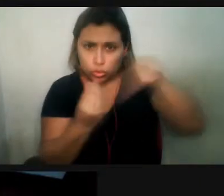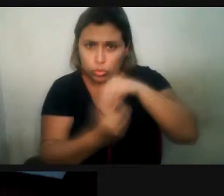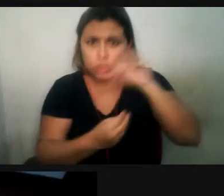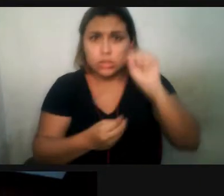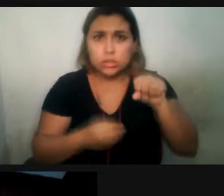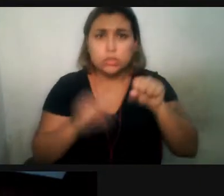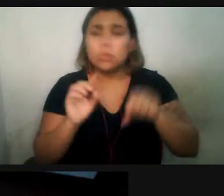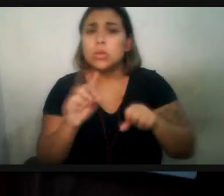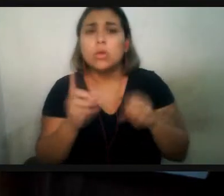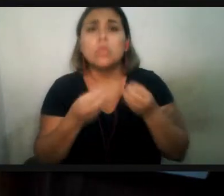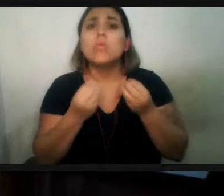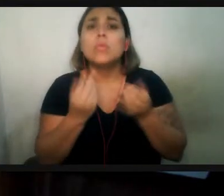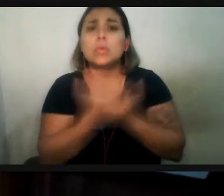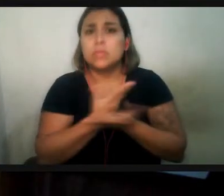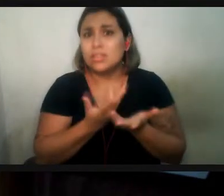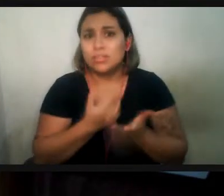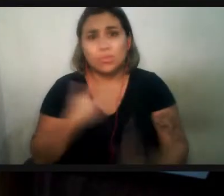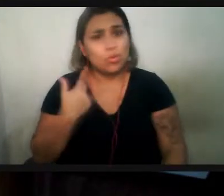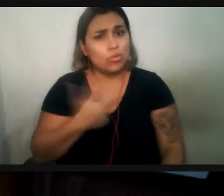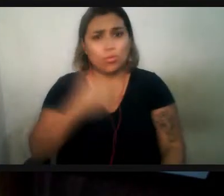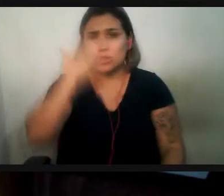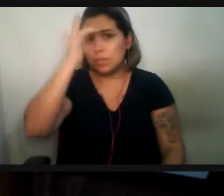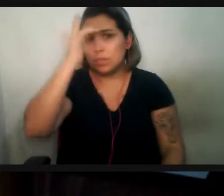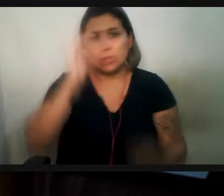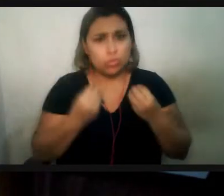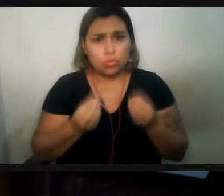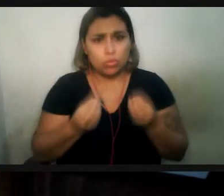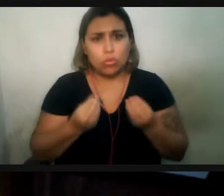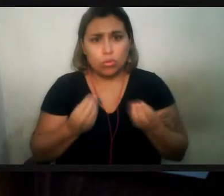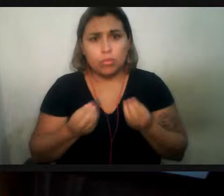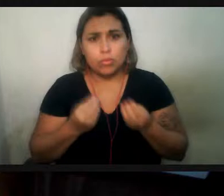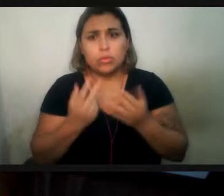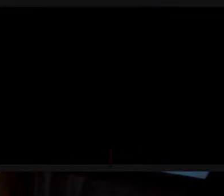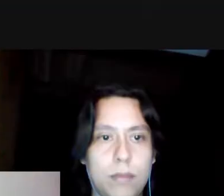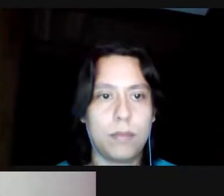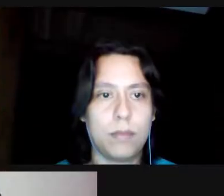isso? A gente não sabe. E talvez seja difícil documentar, né?